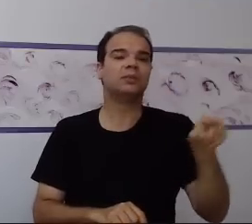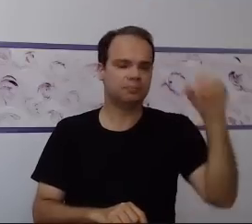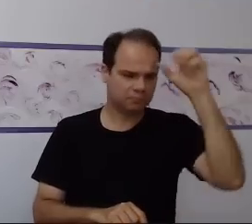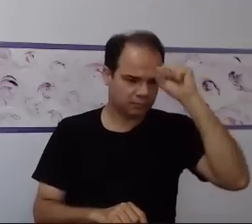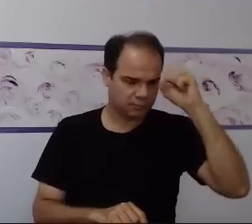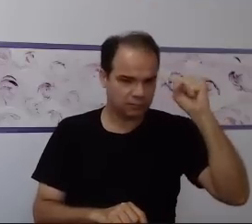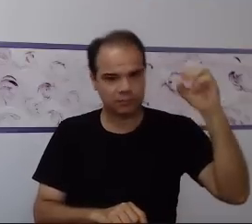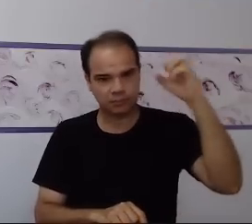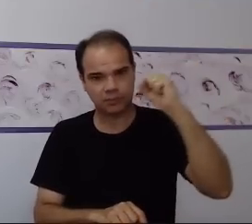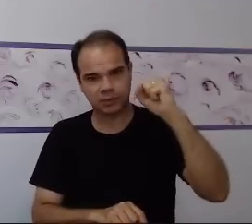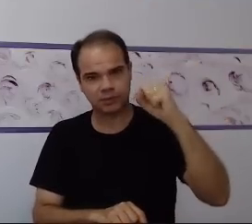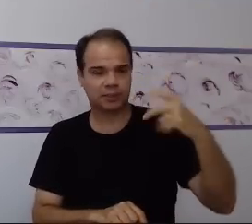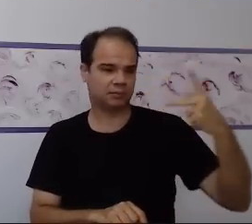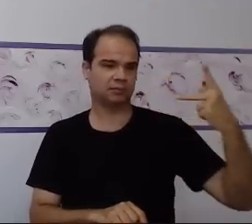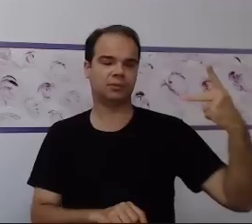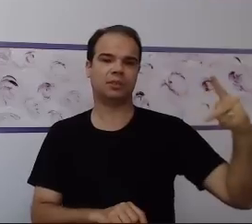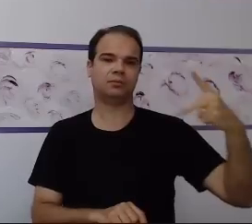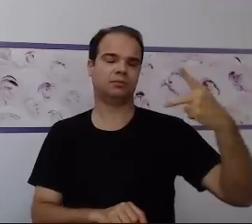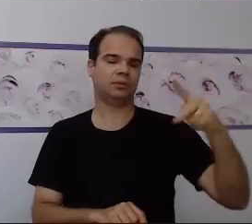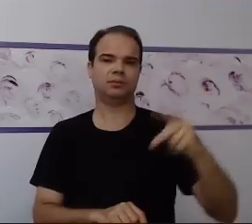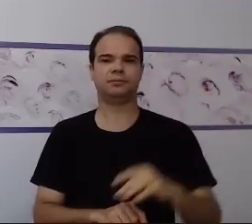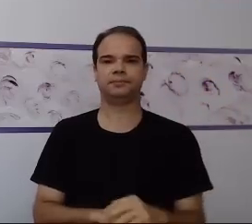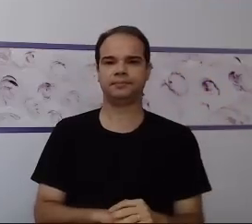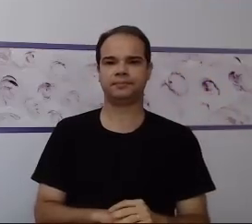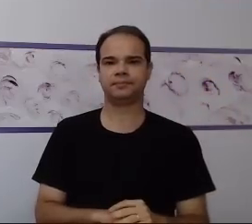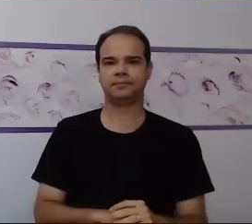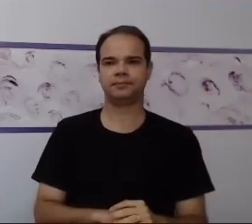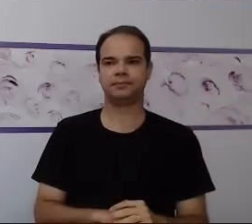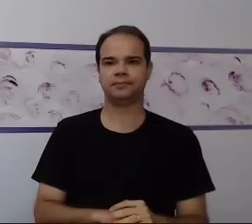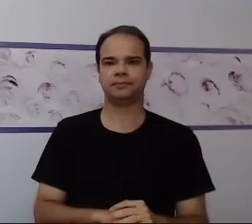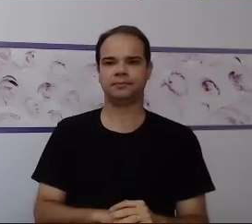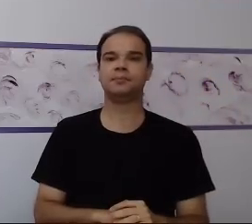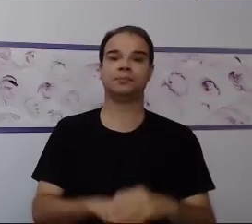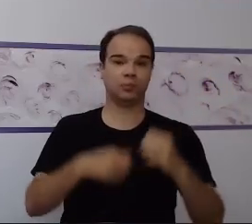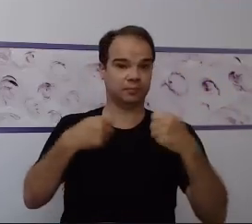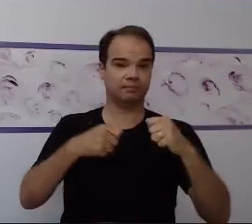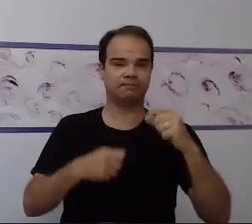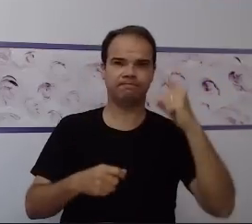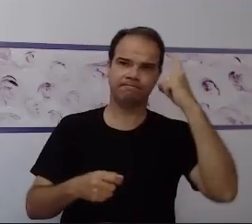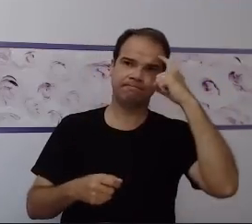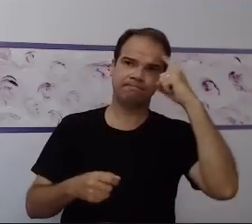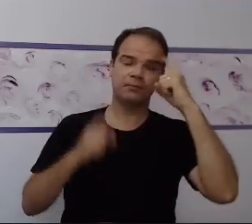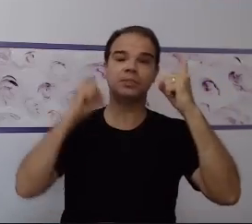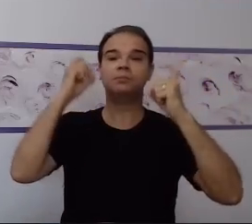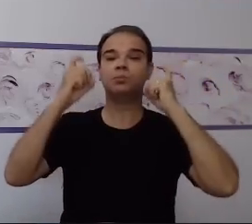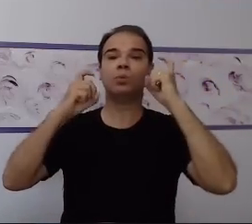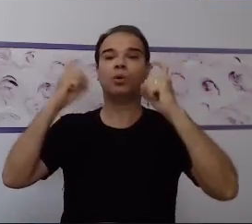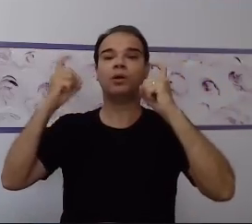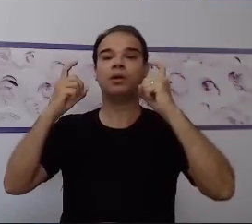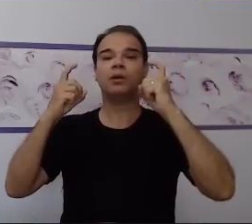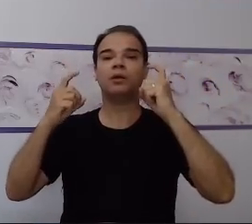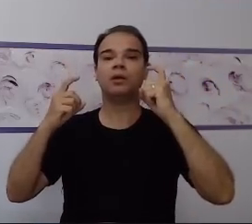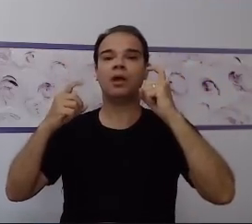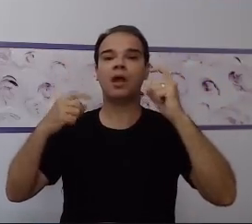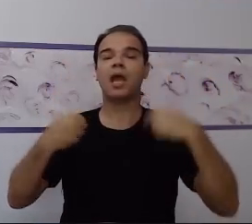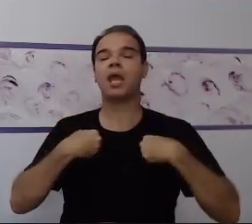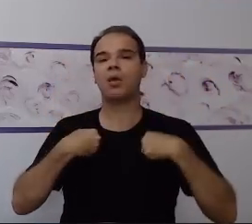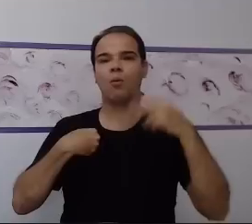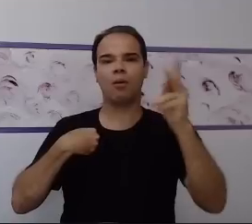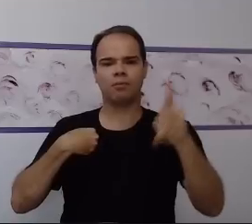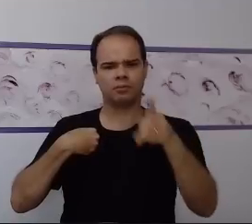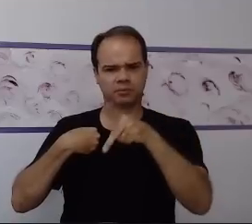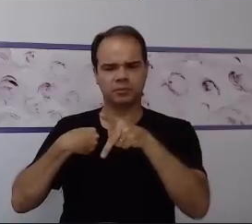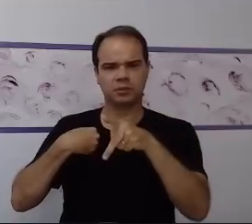é o que foi passado para você. O que foi passado para você? Qual que foi o